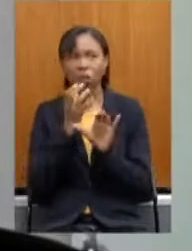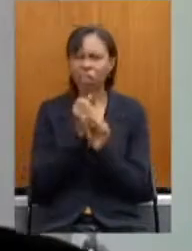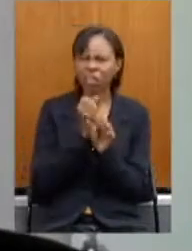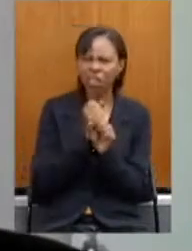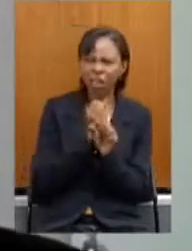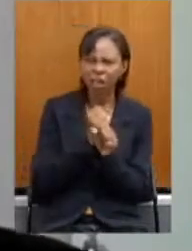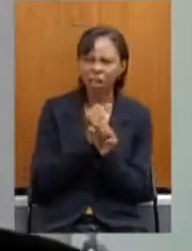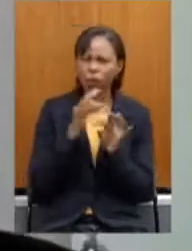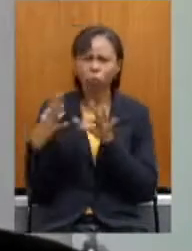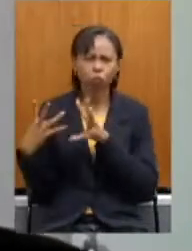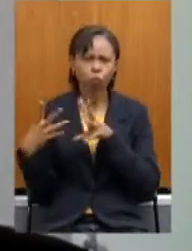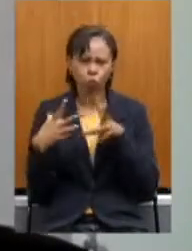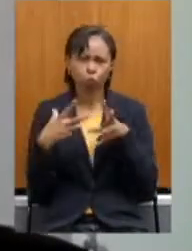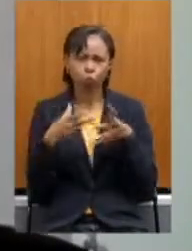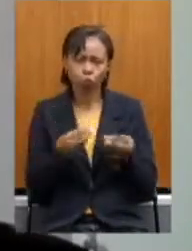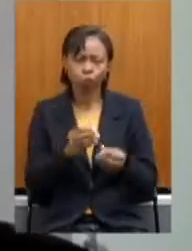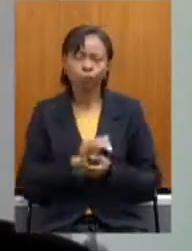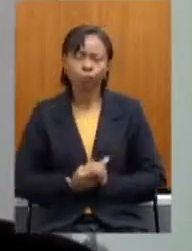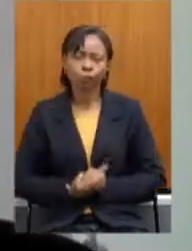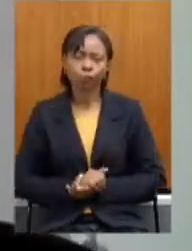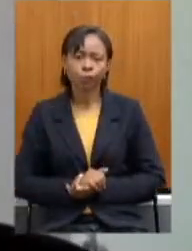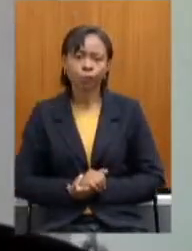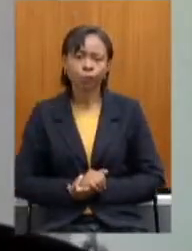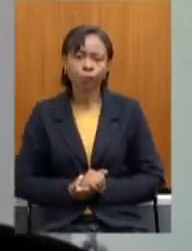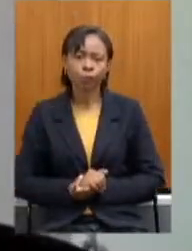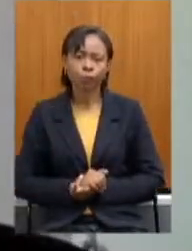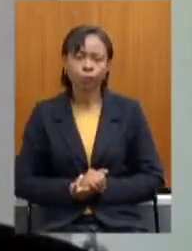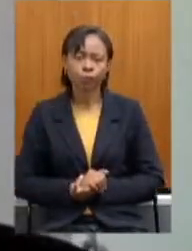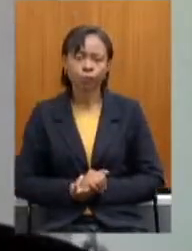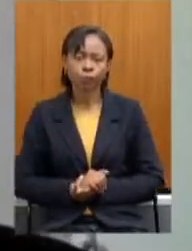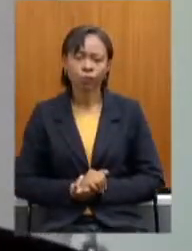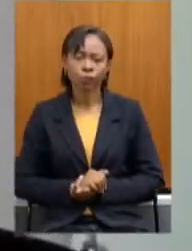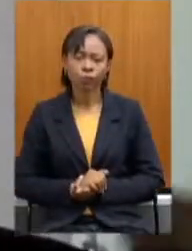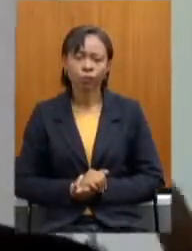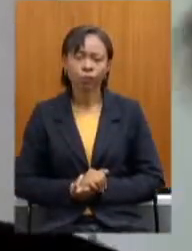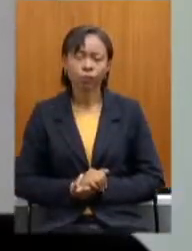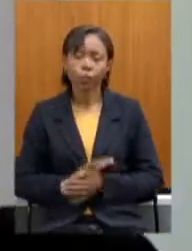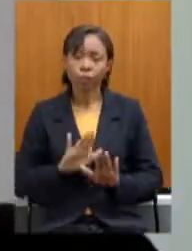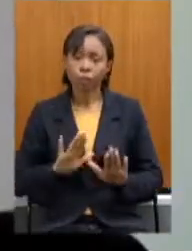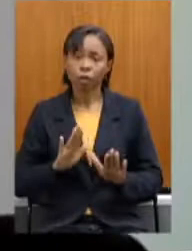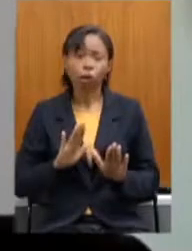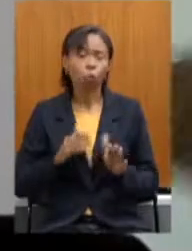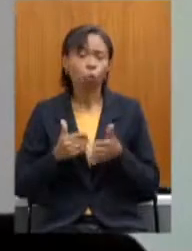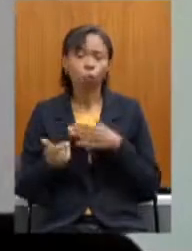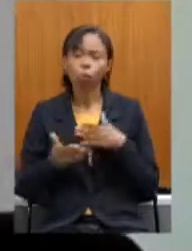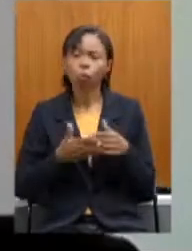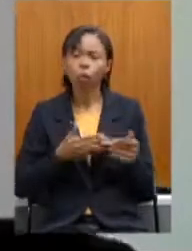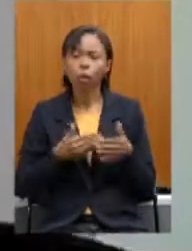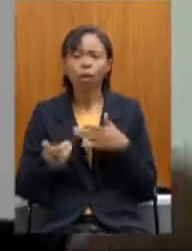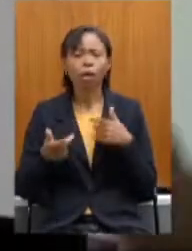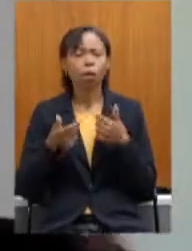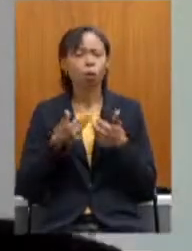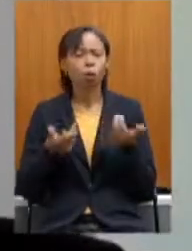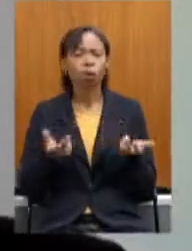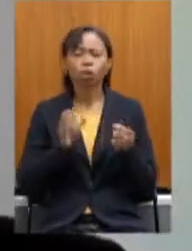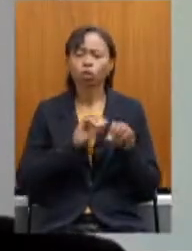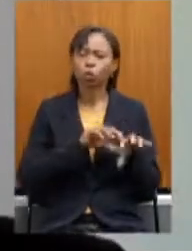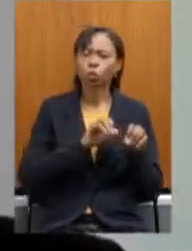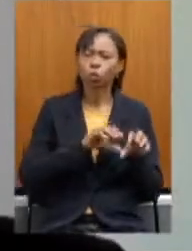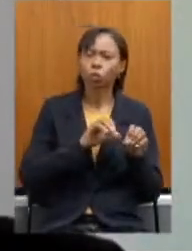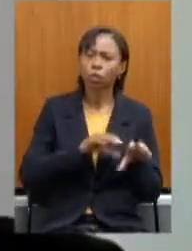para tudo. Então, em todas as dimensões, em todas as situações, seja o docente de